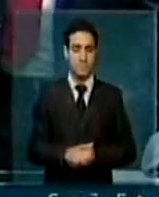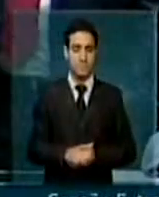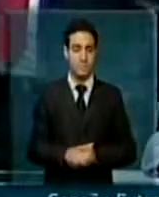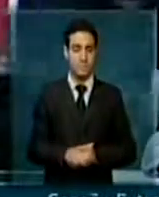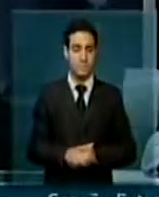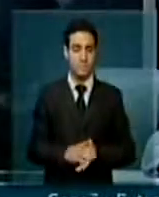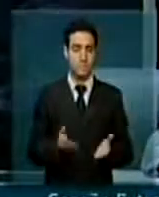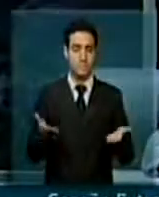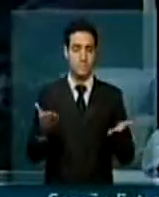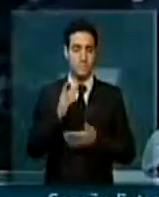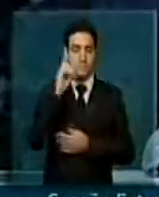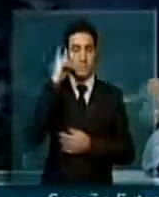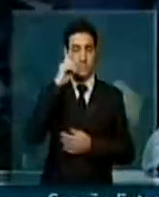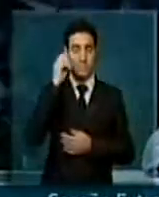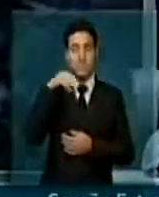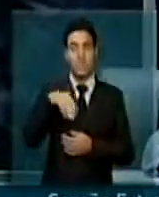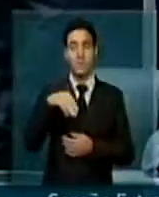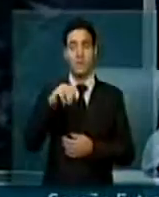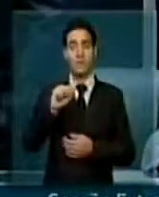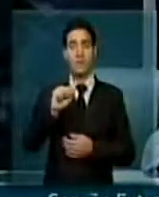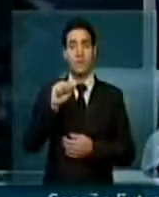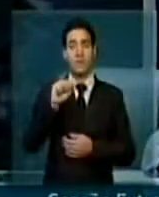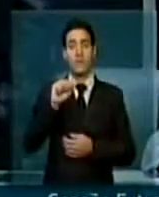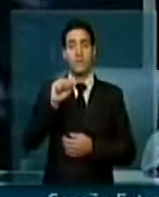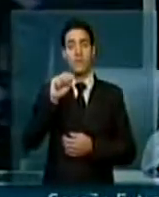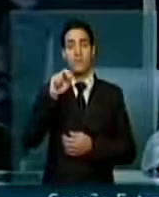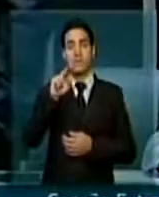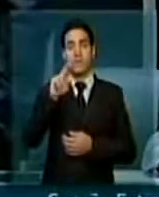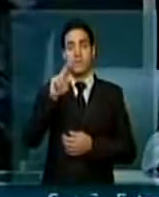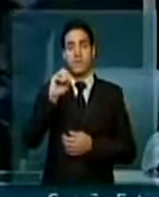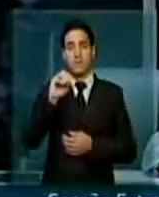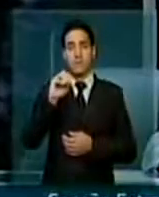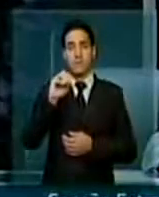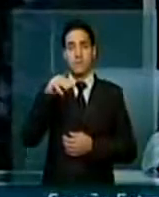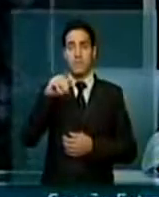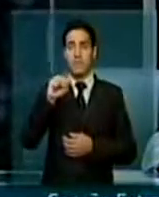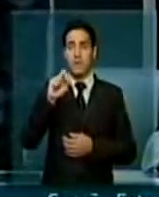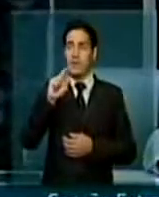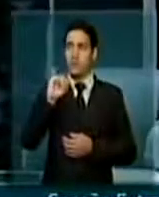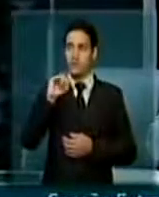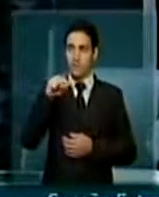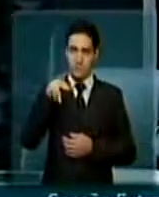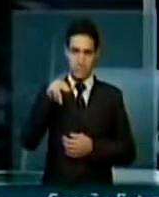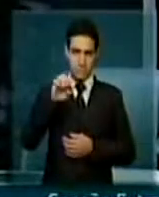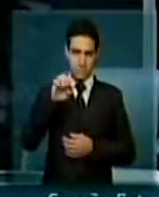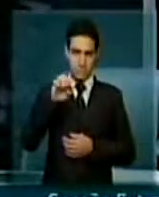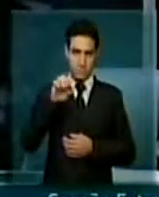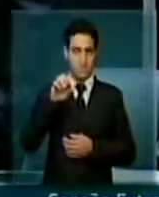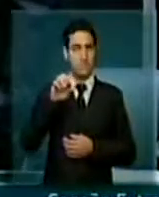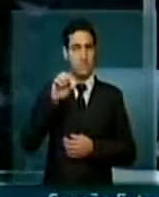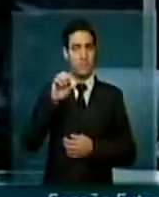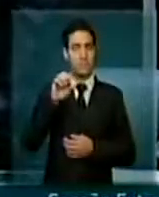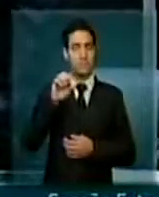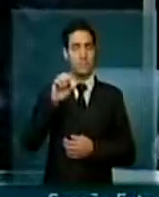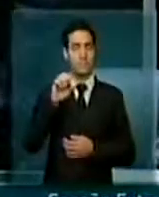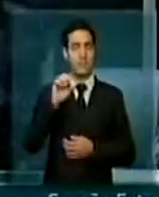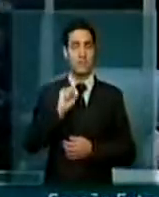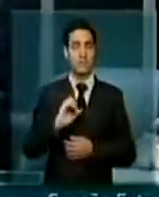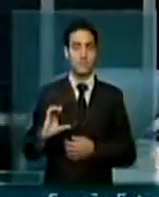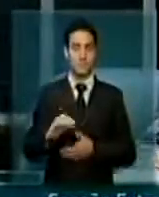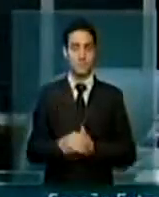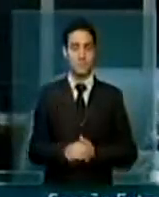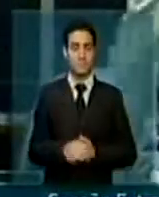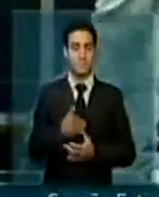Concedo a palavra ao ilustre deputado Mauro Mariani, PMDB Santa Catarina. Senhor presidente,